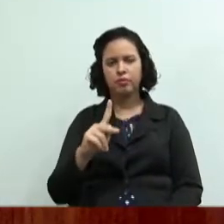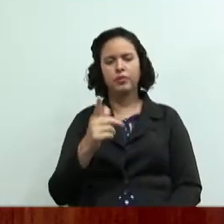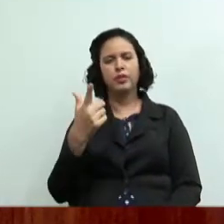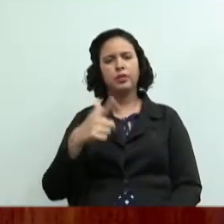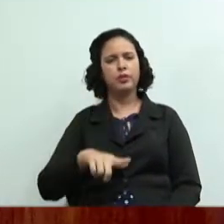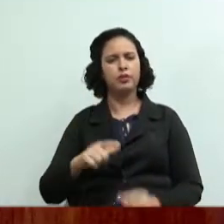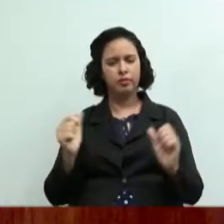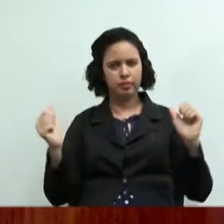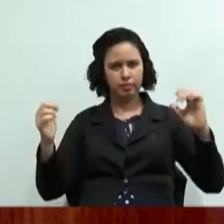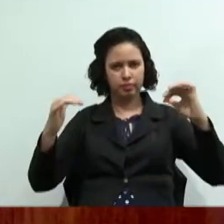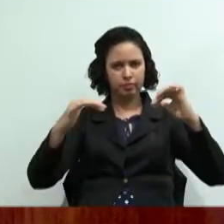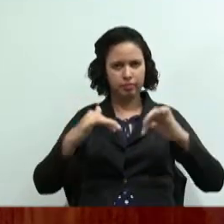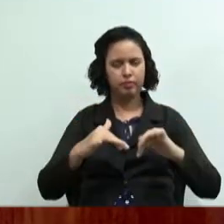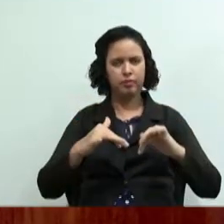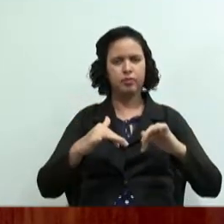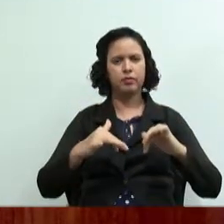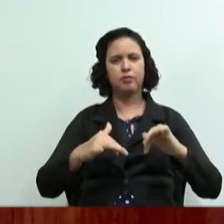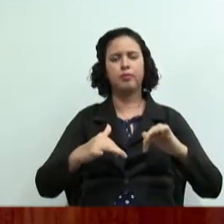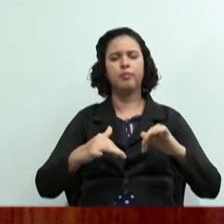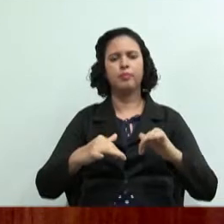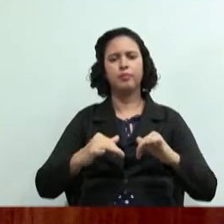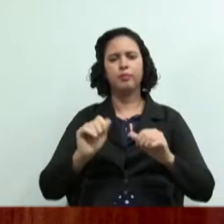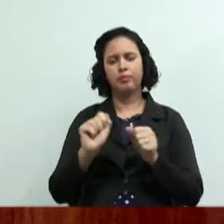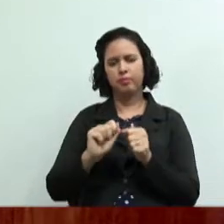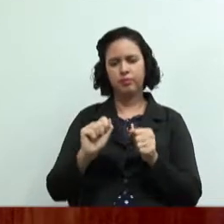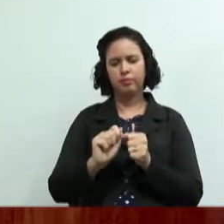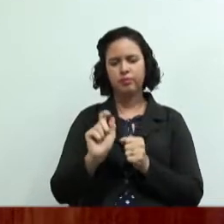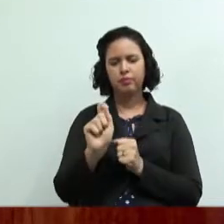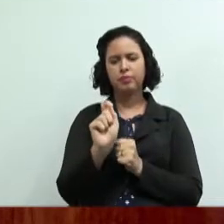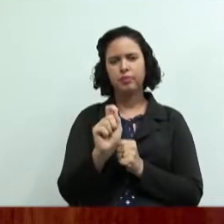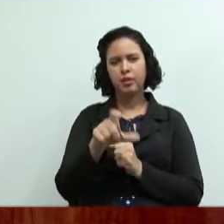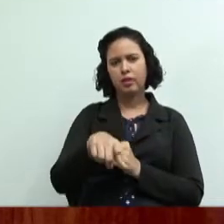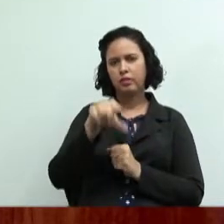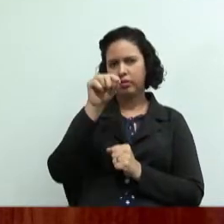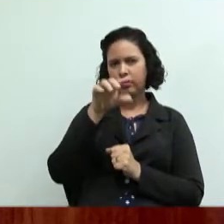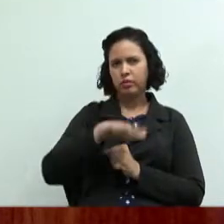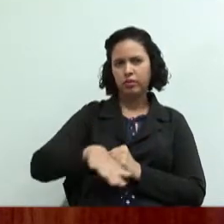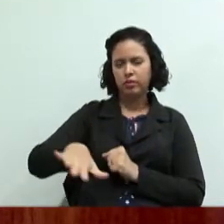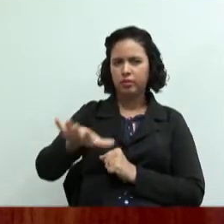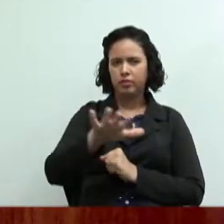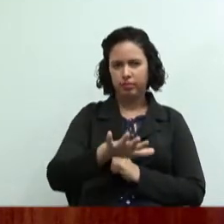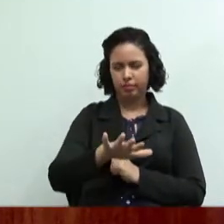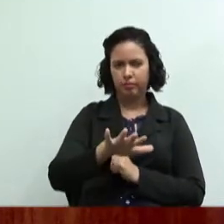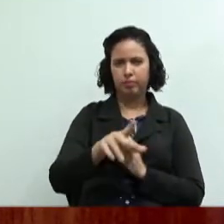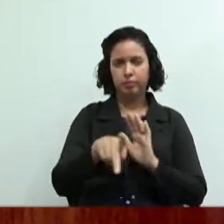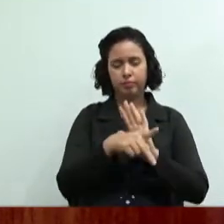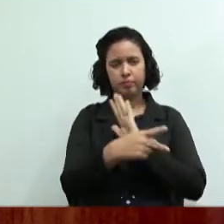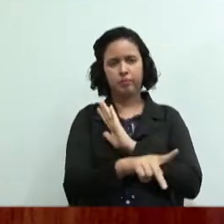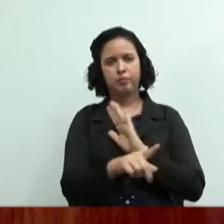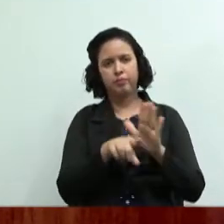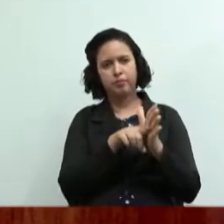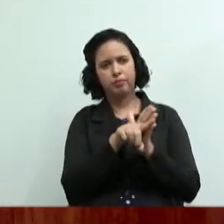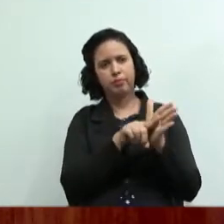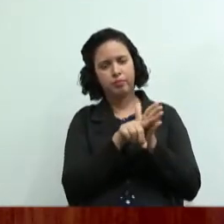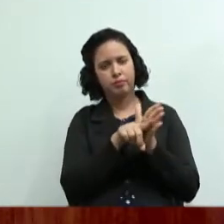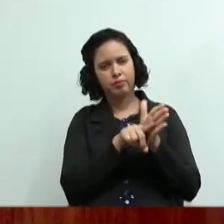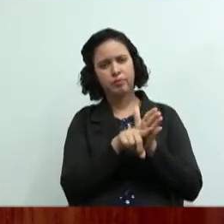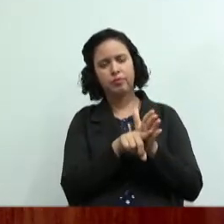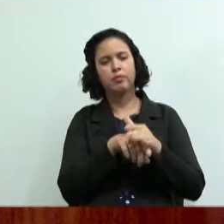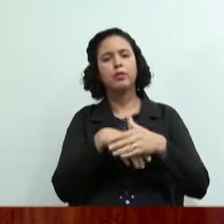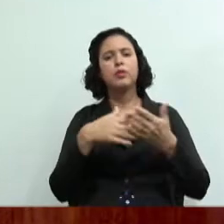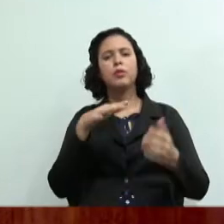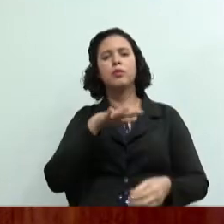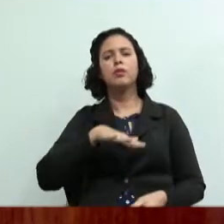assembleia e vão fazer a escolha do ramo baseado na pesquisa qual ramo vocês vão querer abrir a